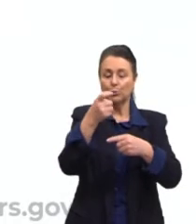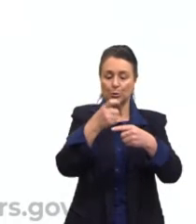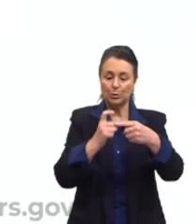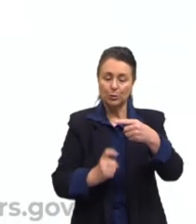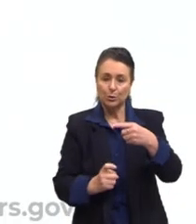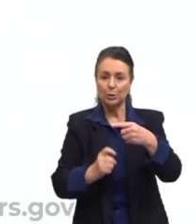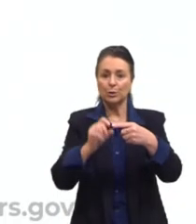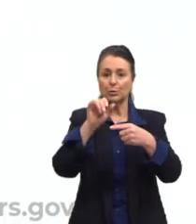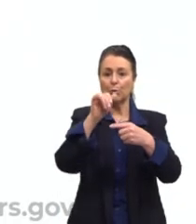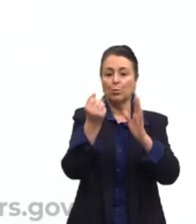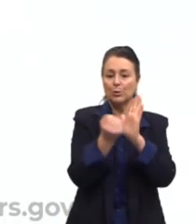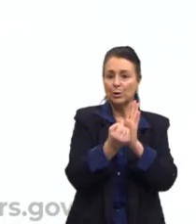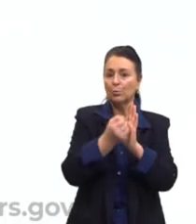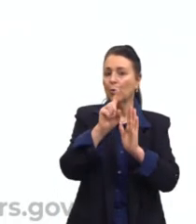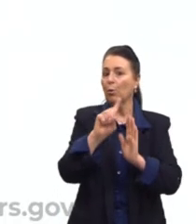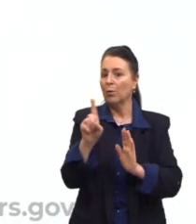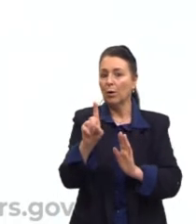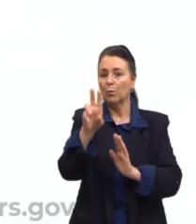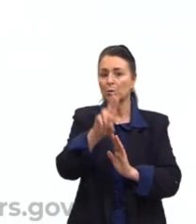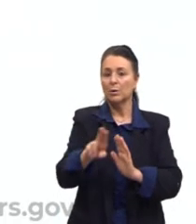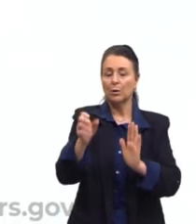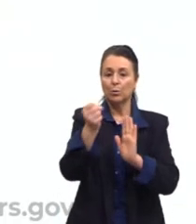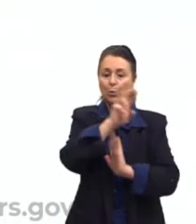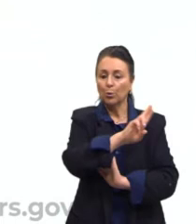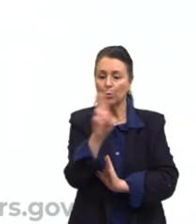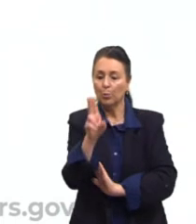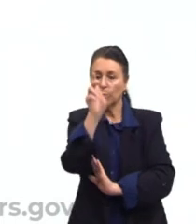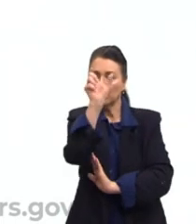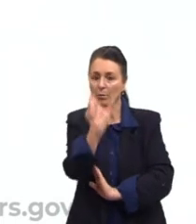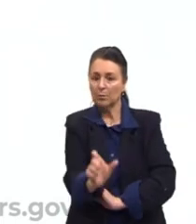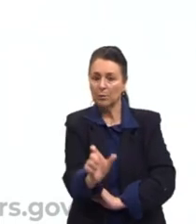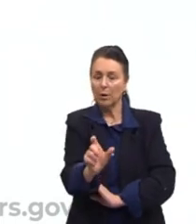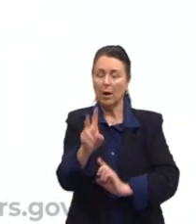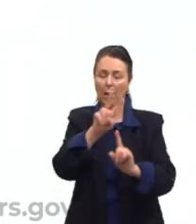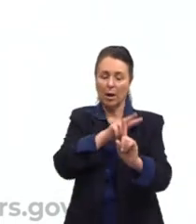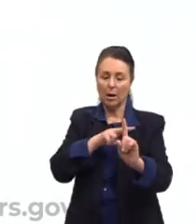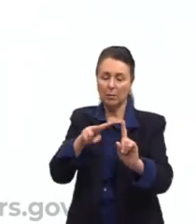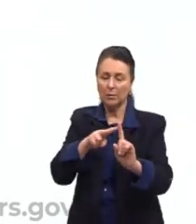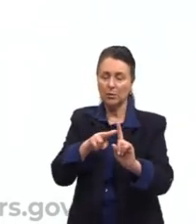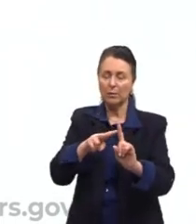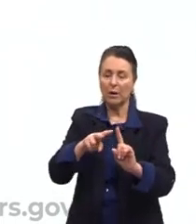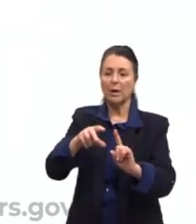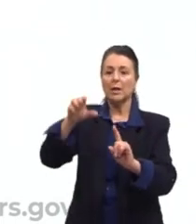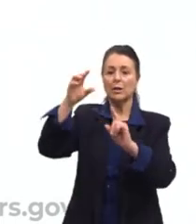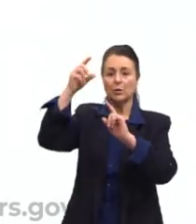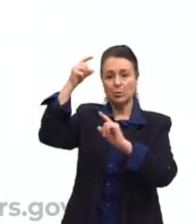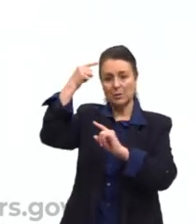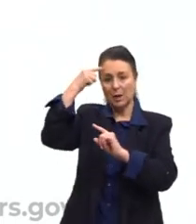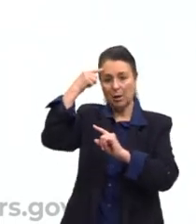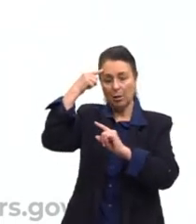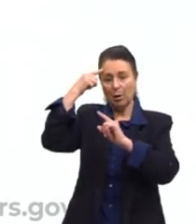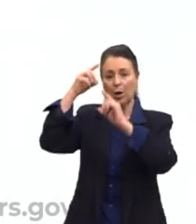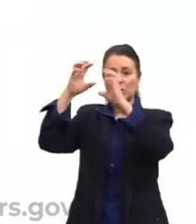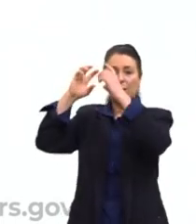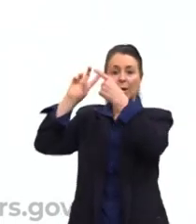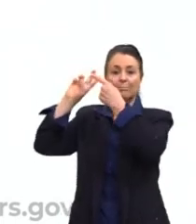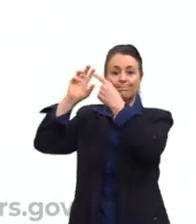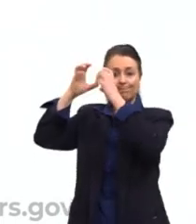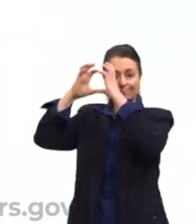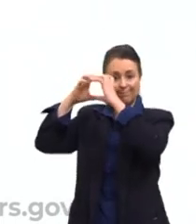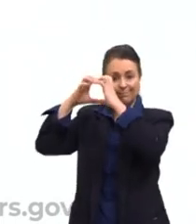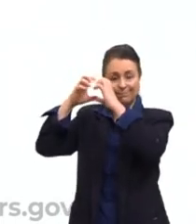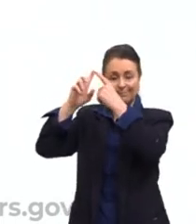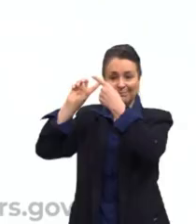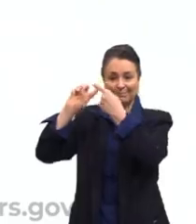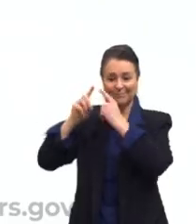símbolos ou sem usar nome de pessoas. É uma perspectiva de ser uma lógica mais exata. O sistema computacional usa isso.